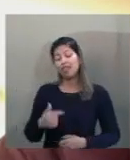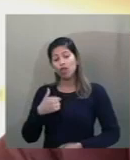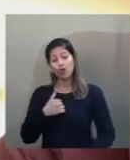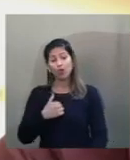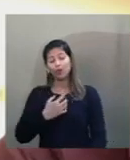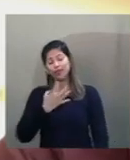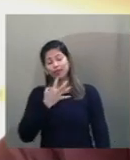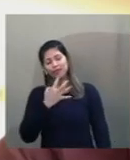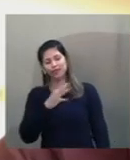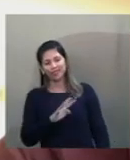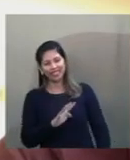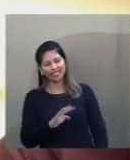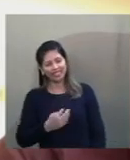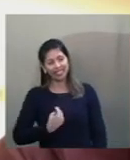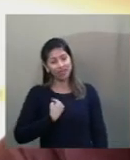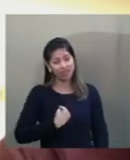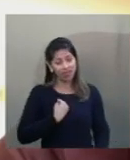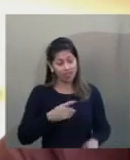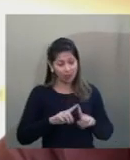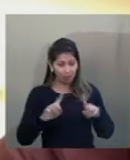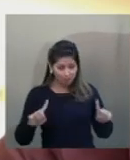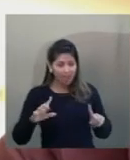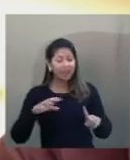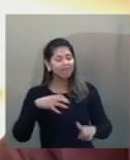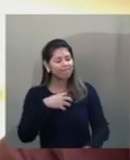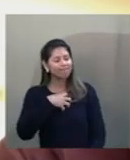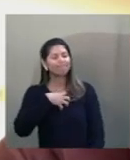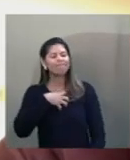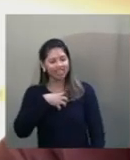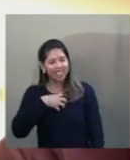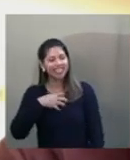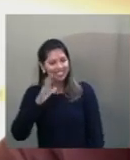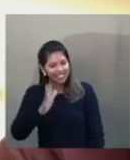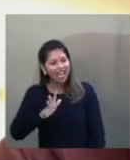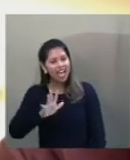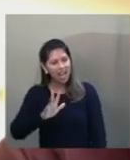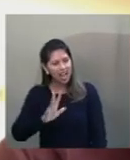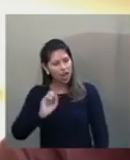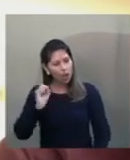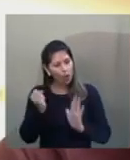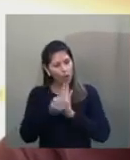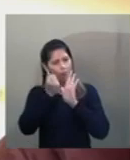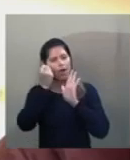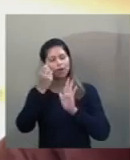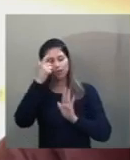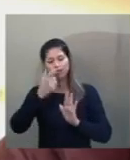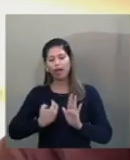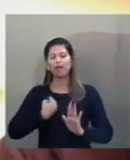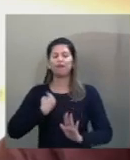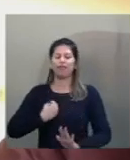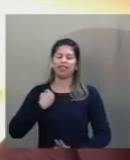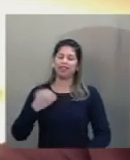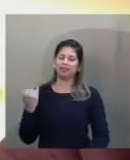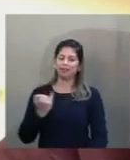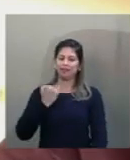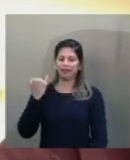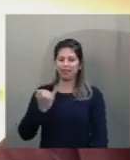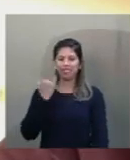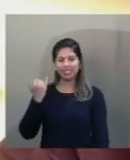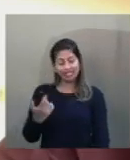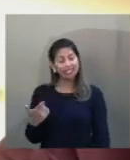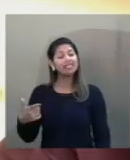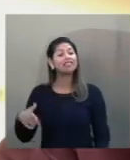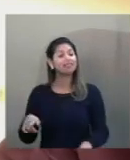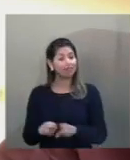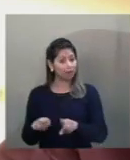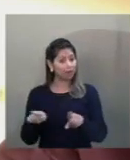mas foi para mim também, desde muito tempo, uma referência importante. E lembro, além da